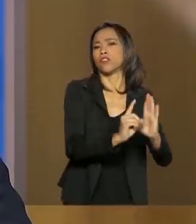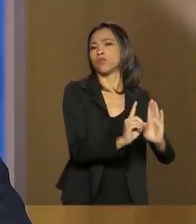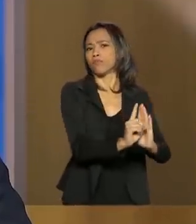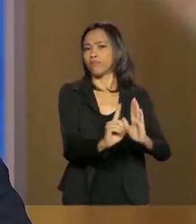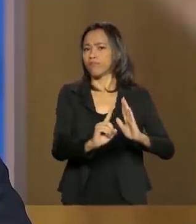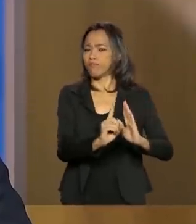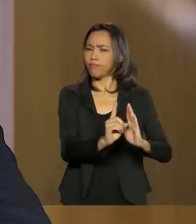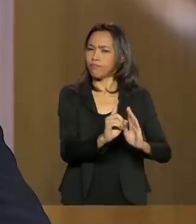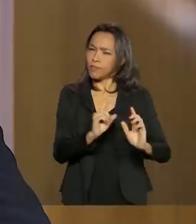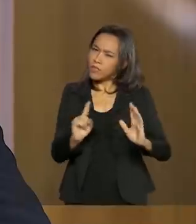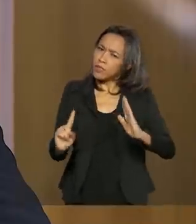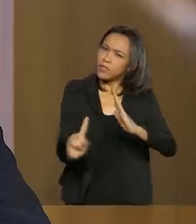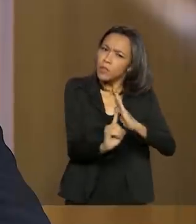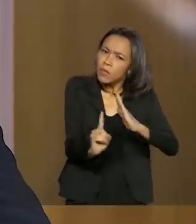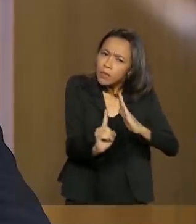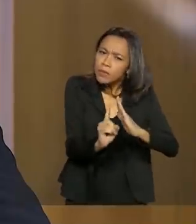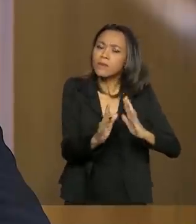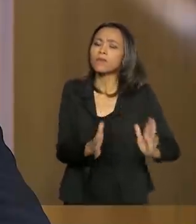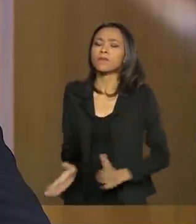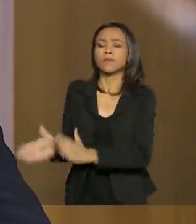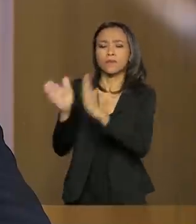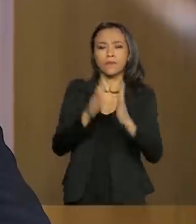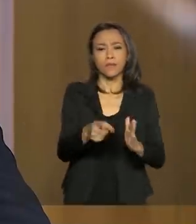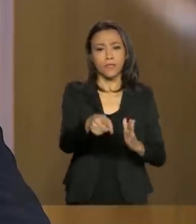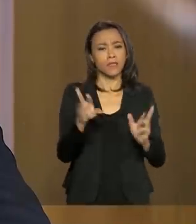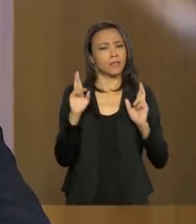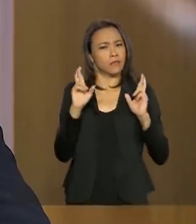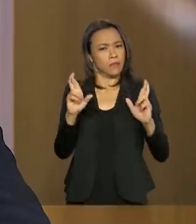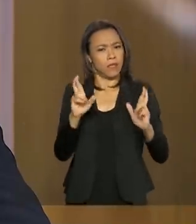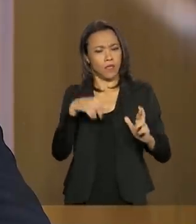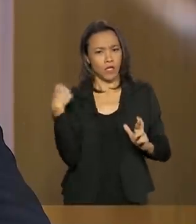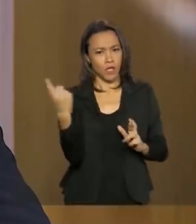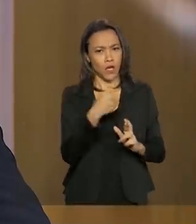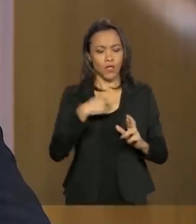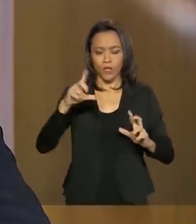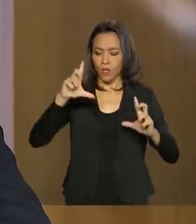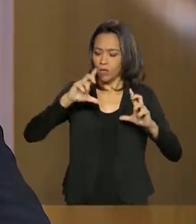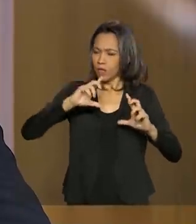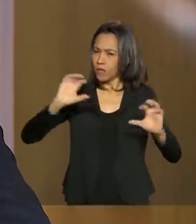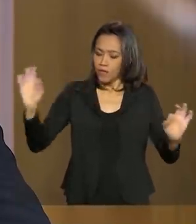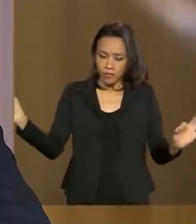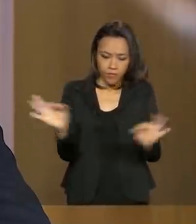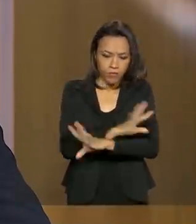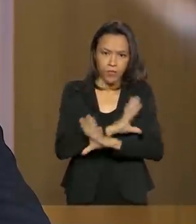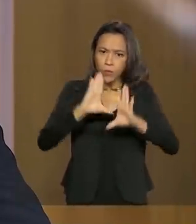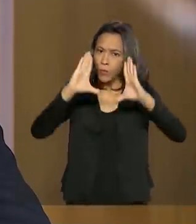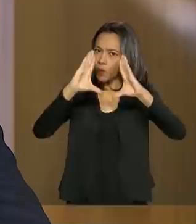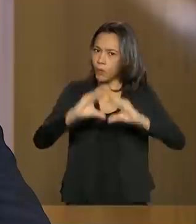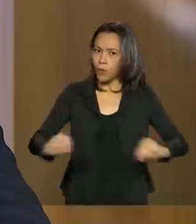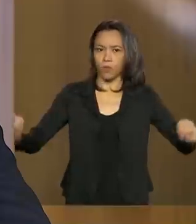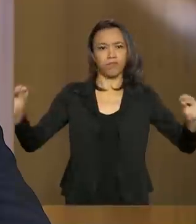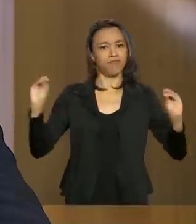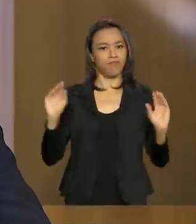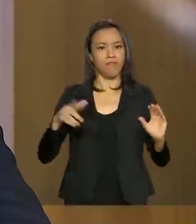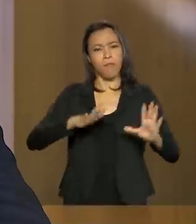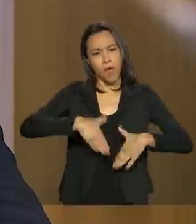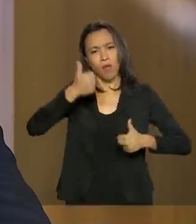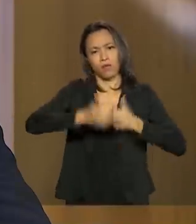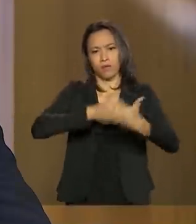sair da crise. Espero que, brevemente, saímos juntos e mais fortes para que possamos melhor desenvolver o nosso país.